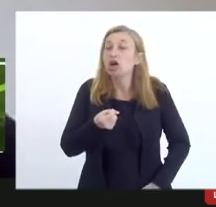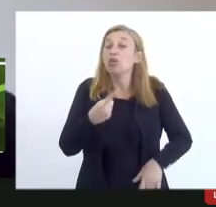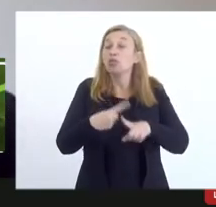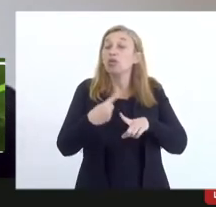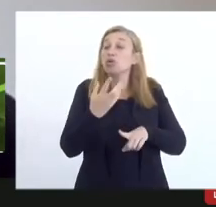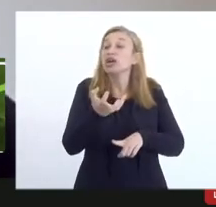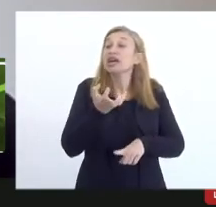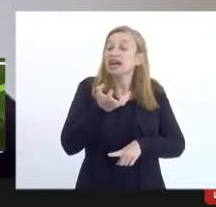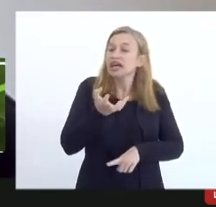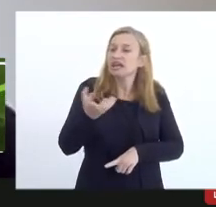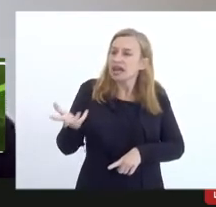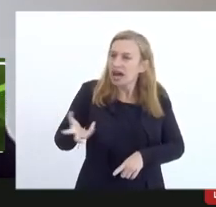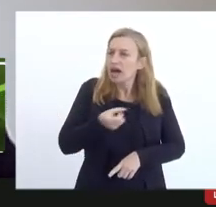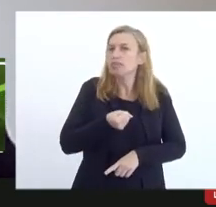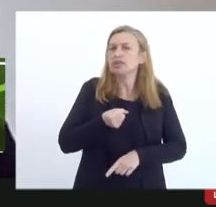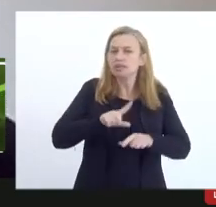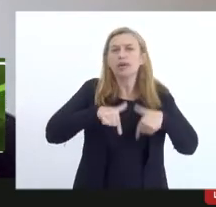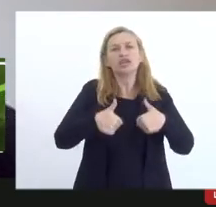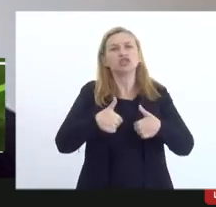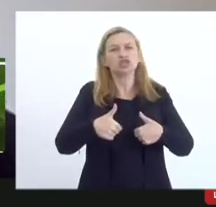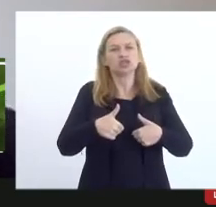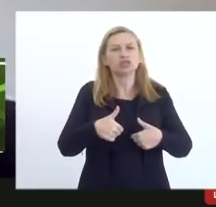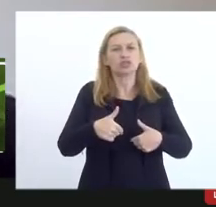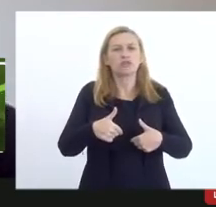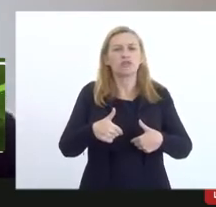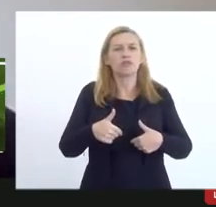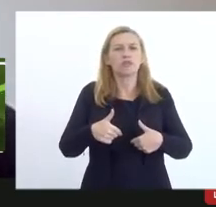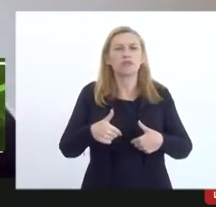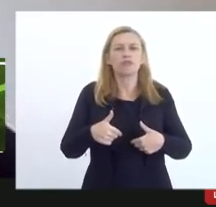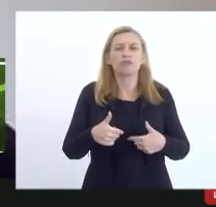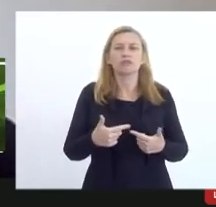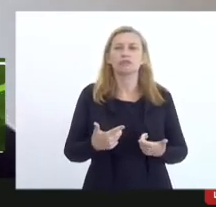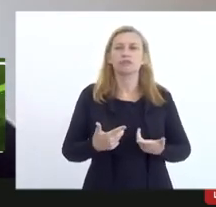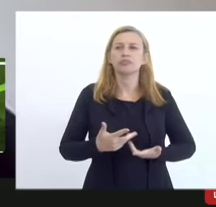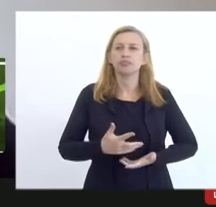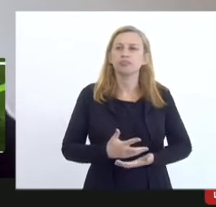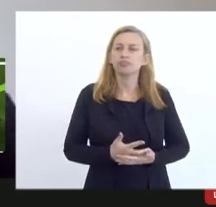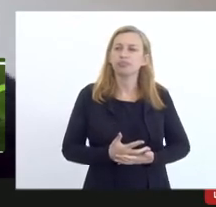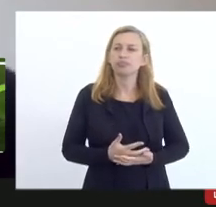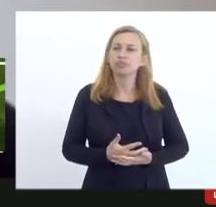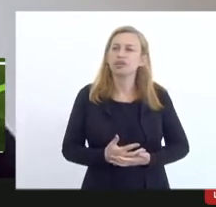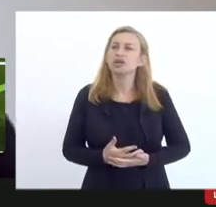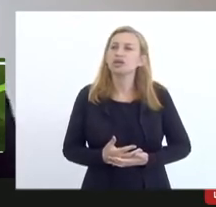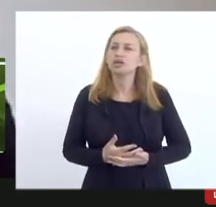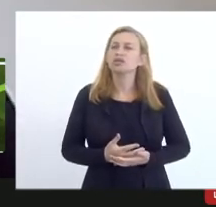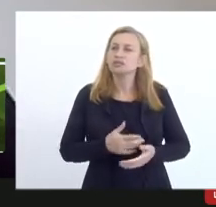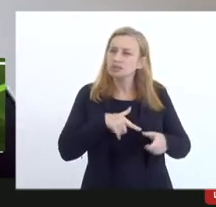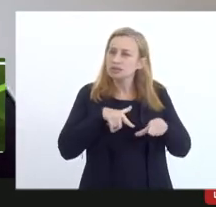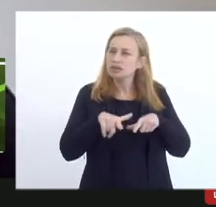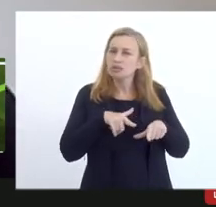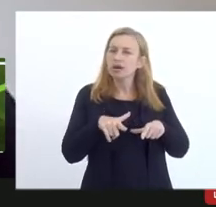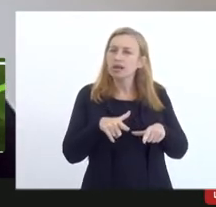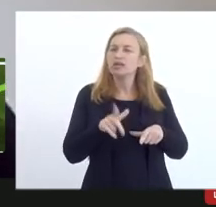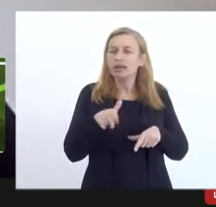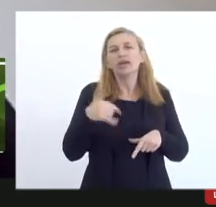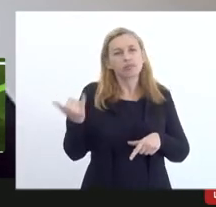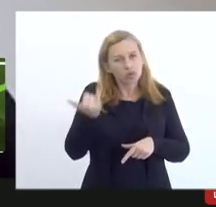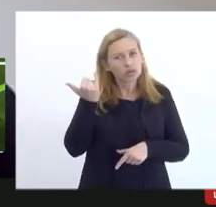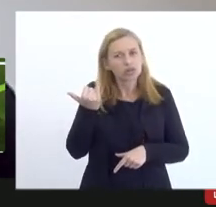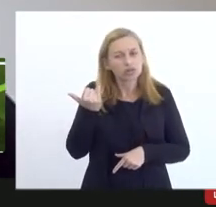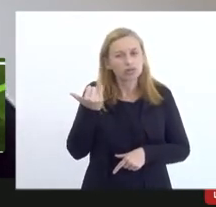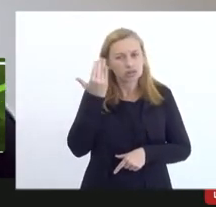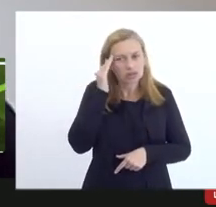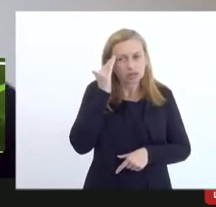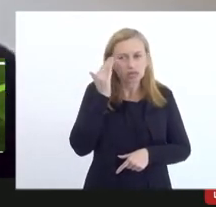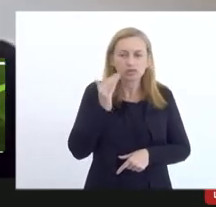queremos é agilidade na tramitação na prestação de coisas isso é que é importante entendeu